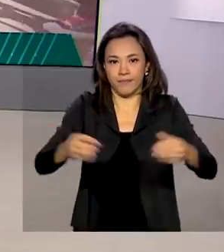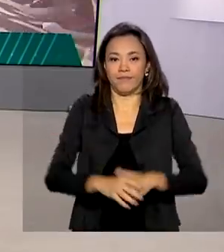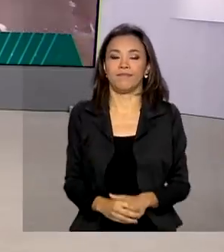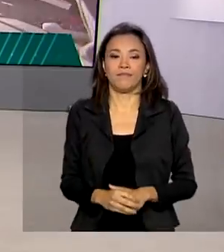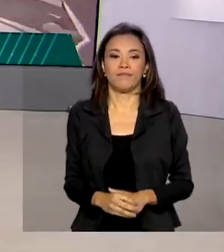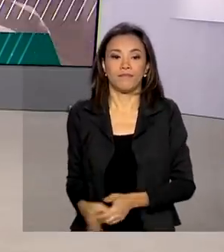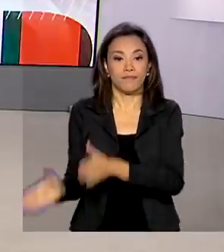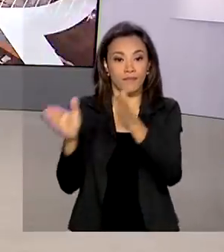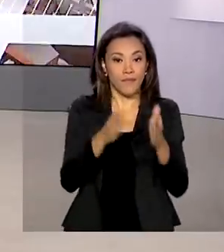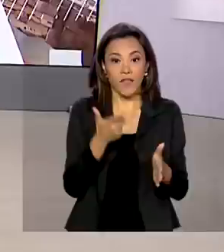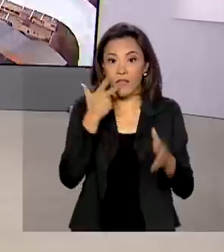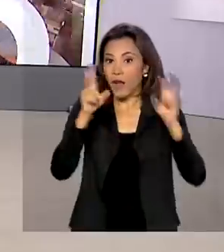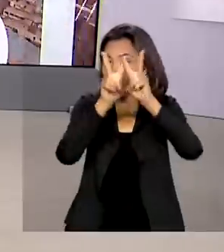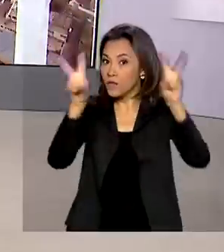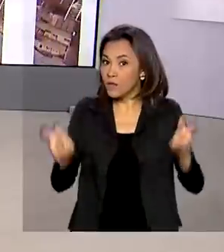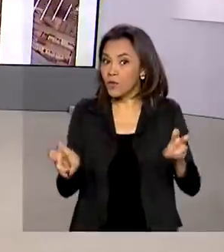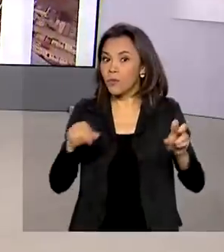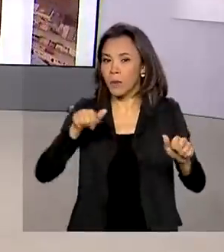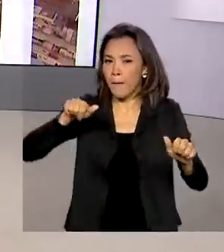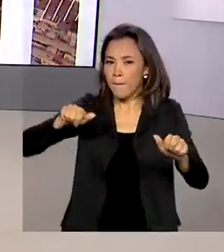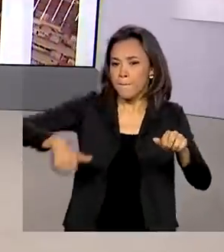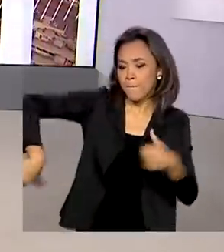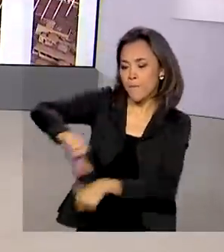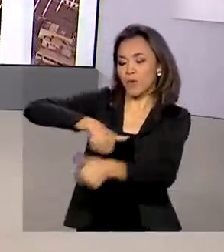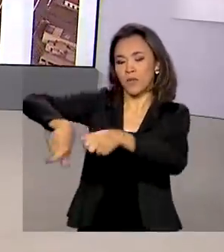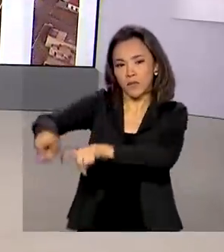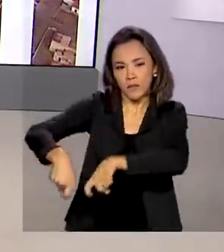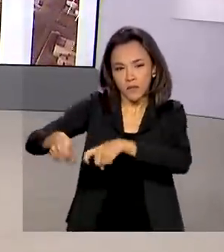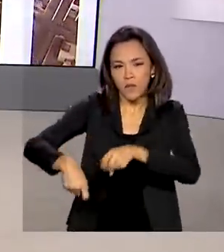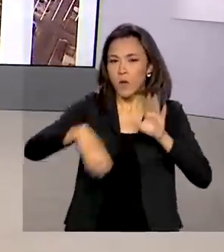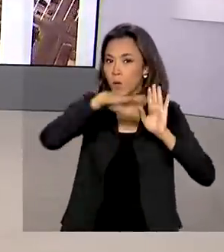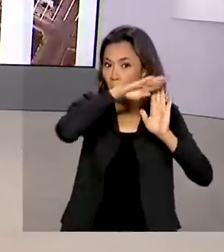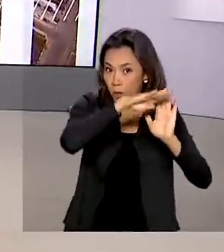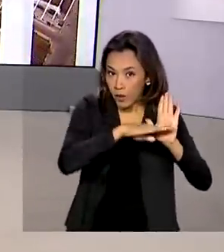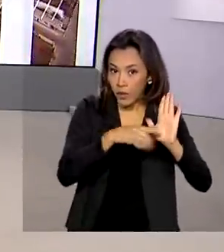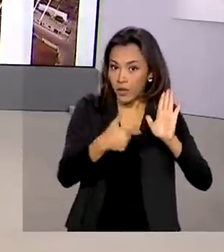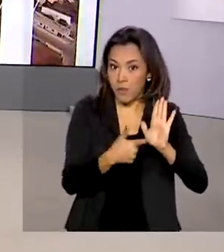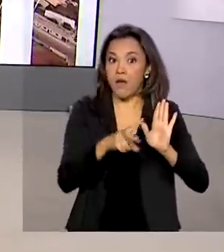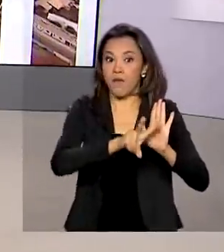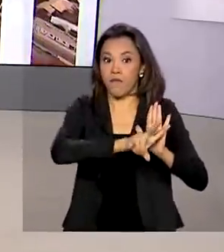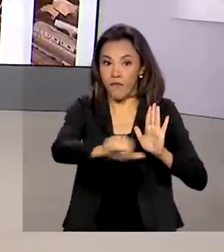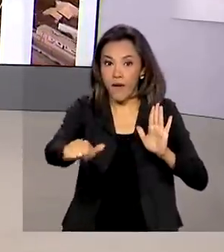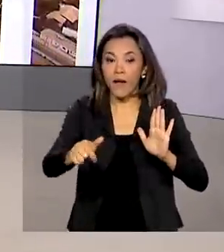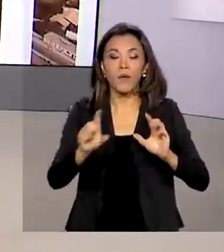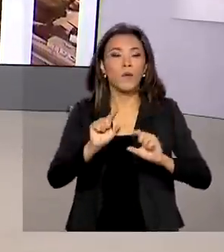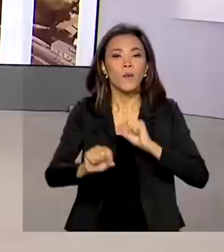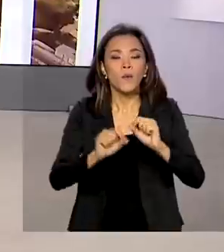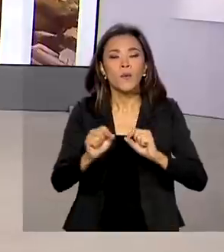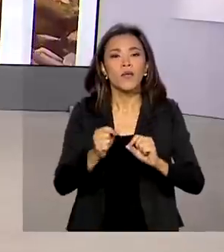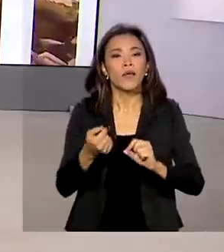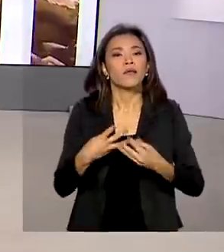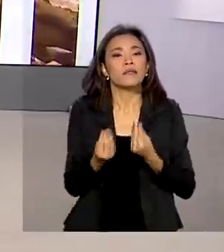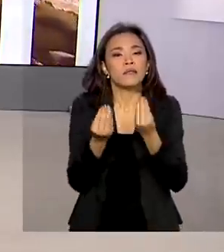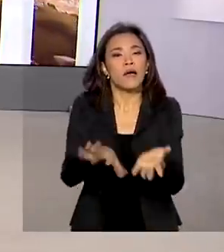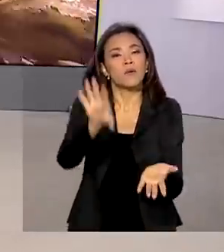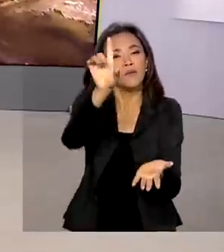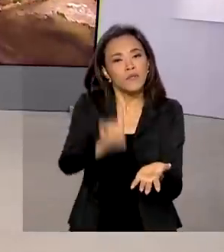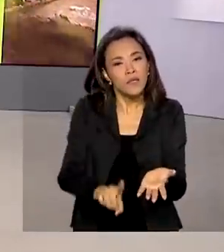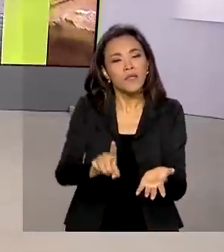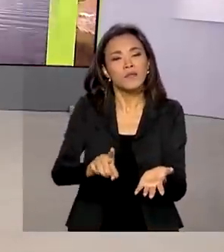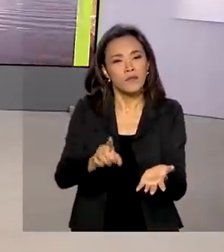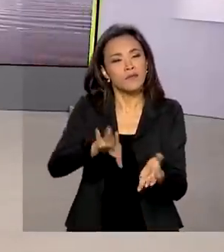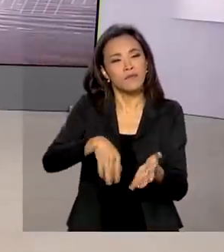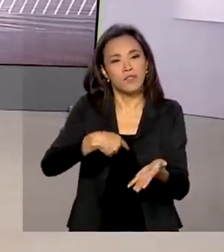E por falar em reforma agrária, o programa Titula Brasil vai agilizar a regularização fundiária no país, atendendo a